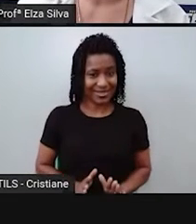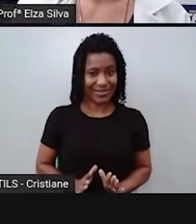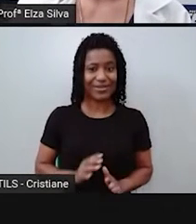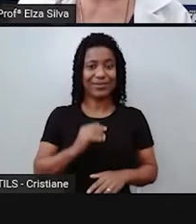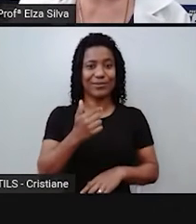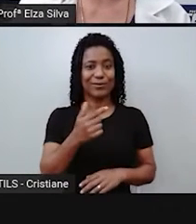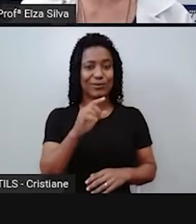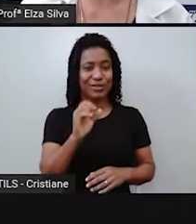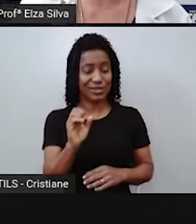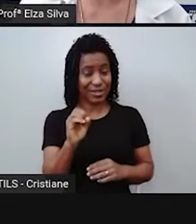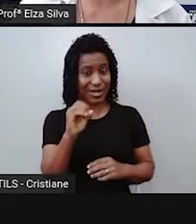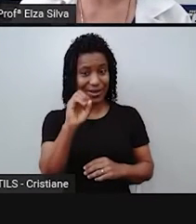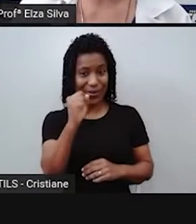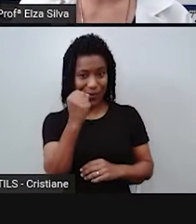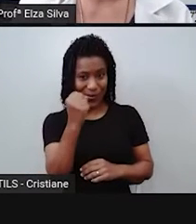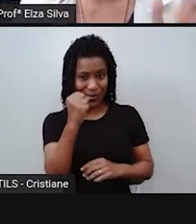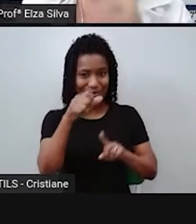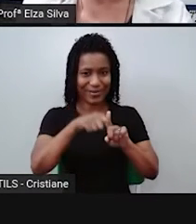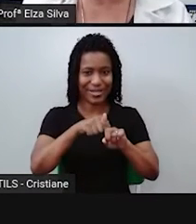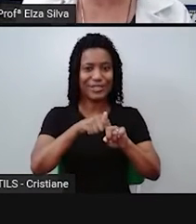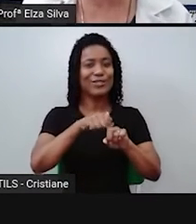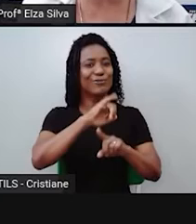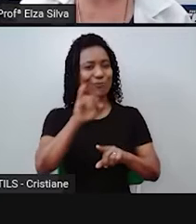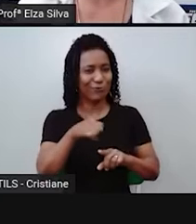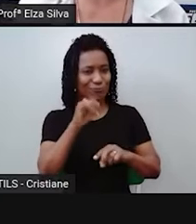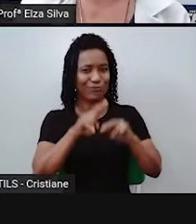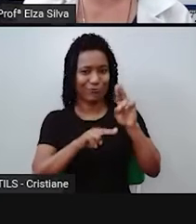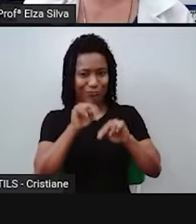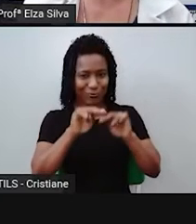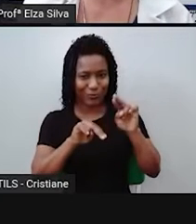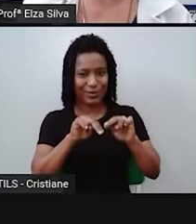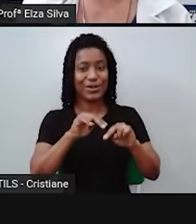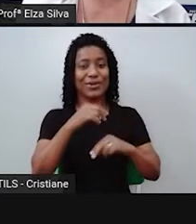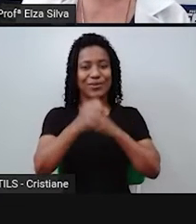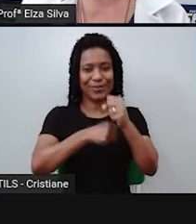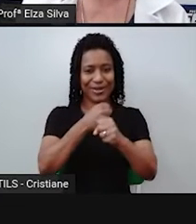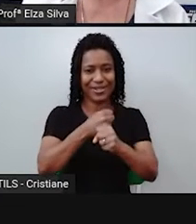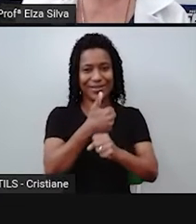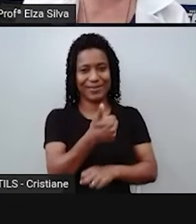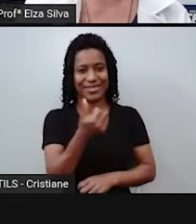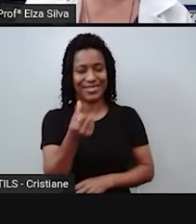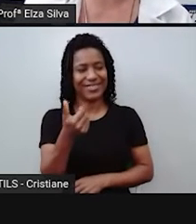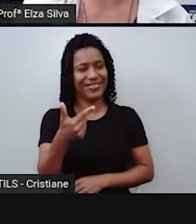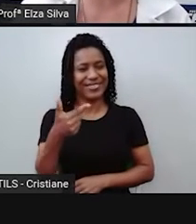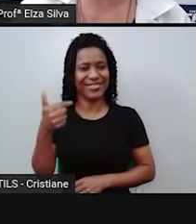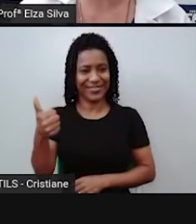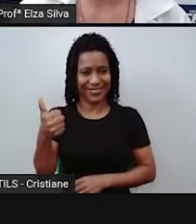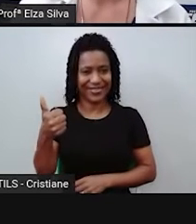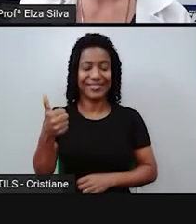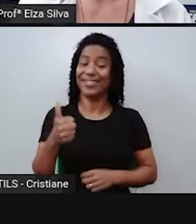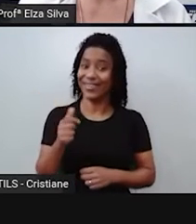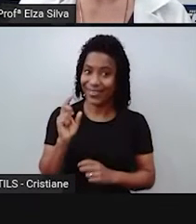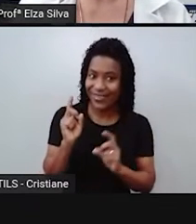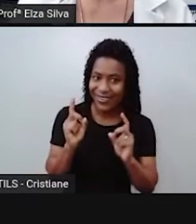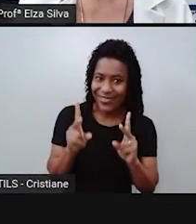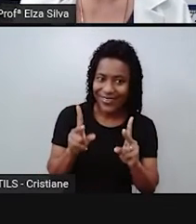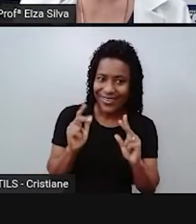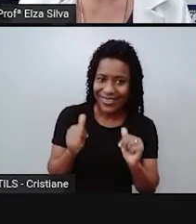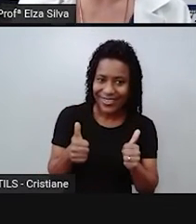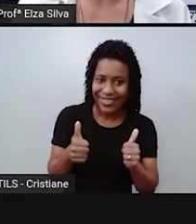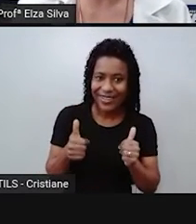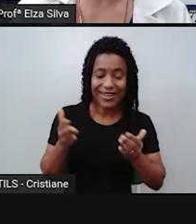Ok, students? Vamos juntos continuar aprendendo a respeito deste gênero textual e